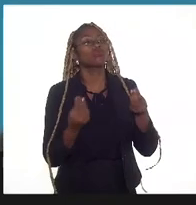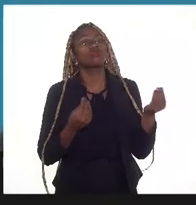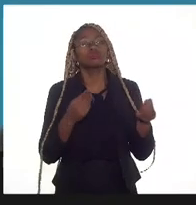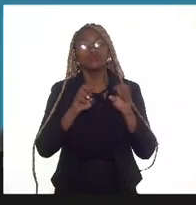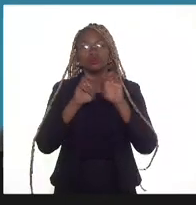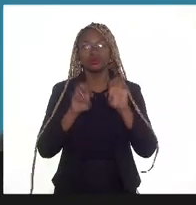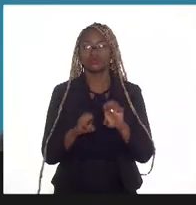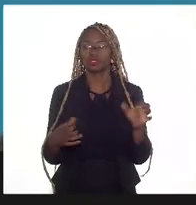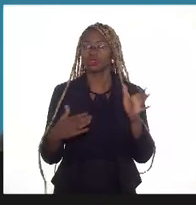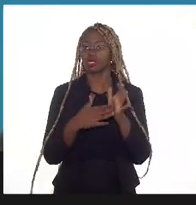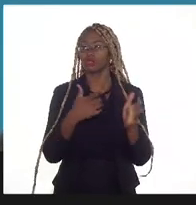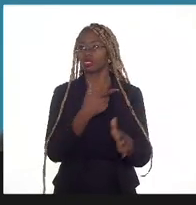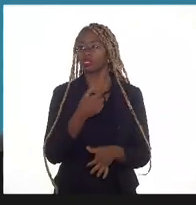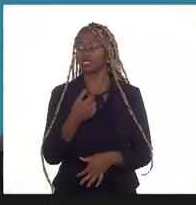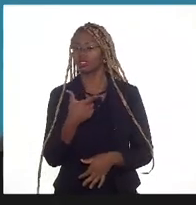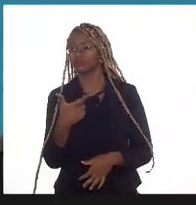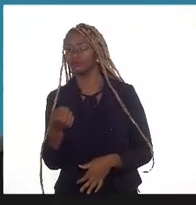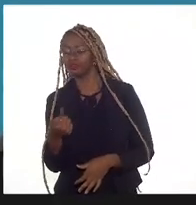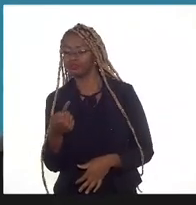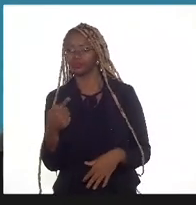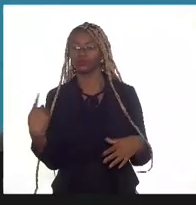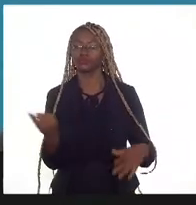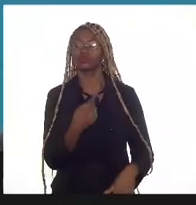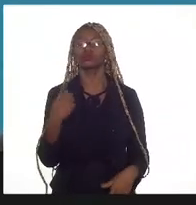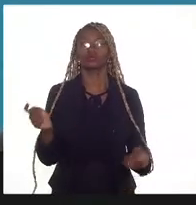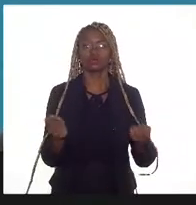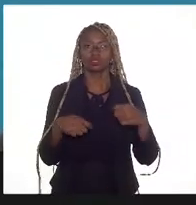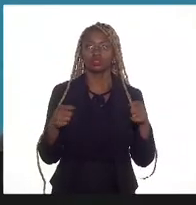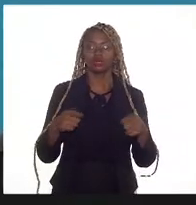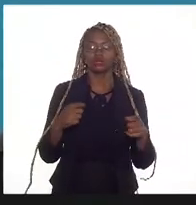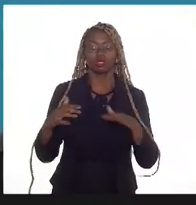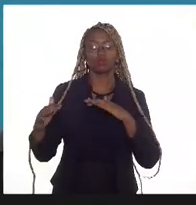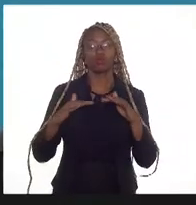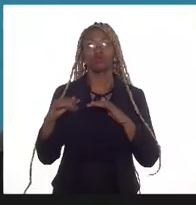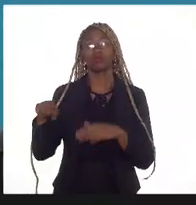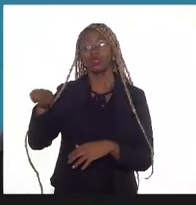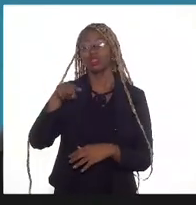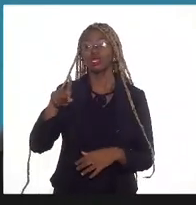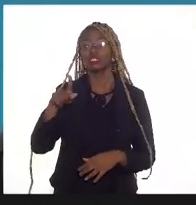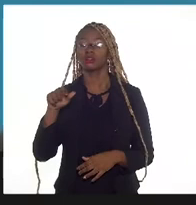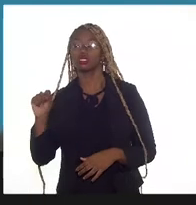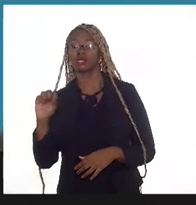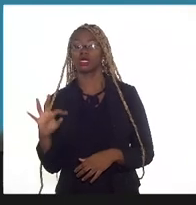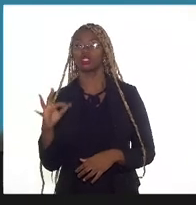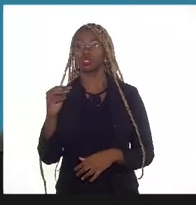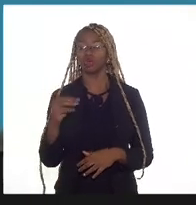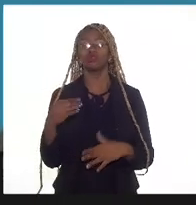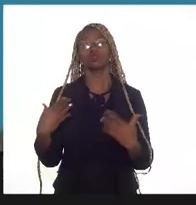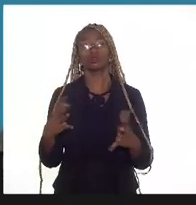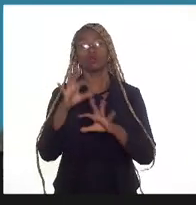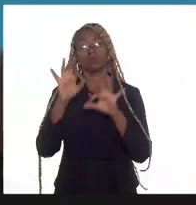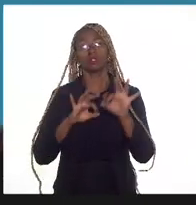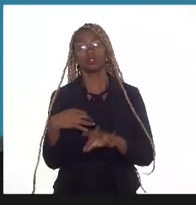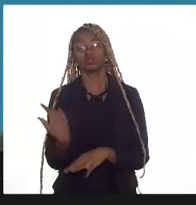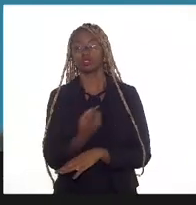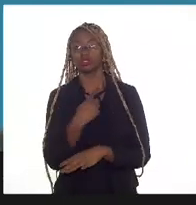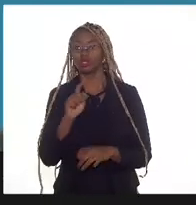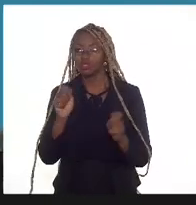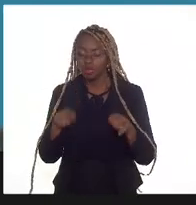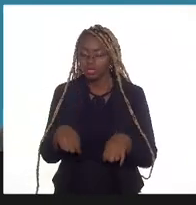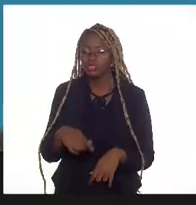Bom, até 2027 a gente tem capacidade para movimentar todo esse gás, os novos projetos terão oportunidade de